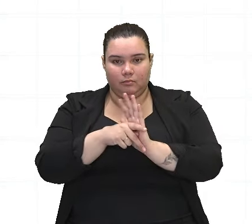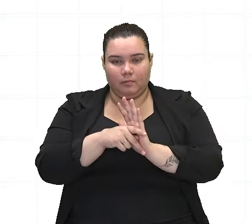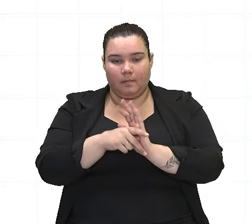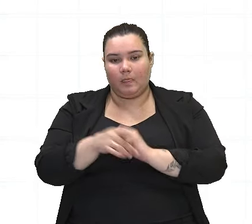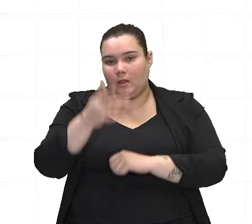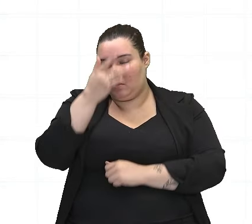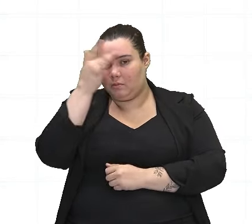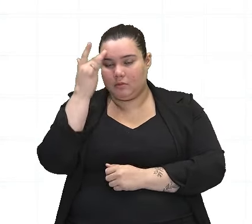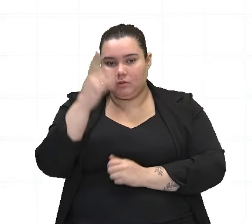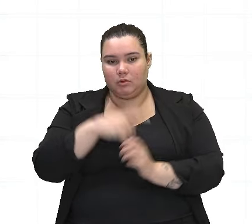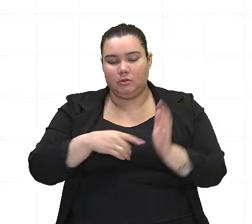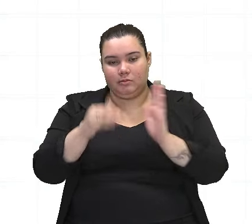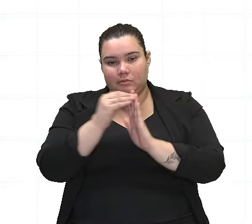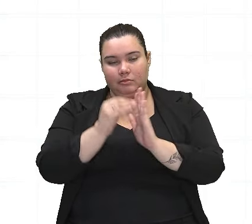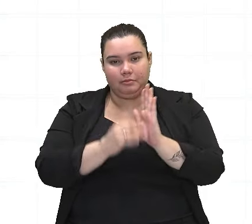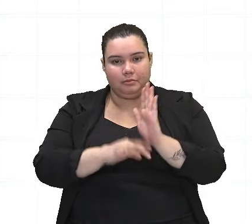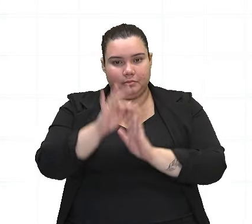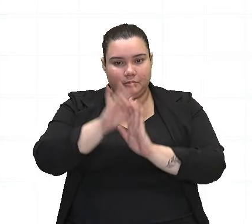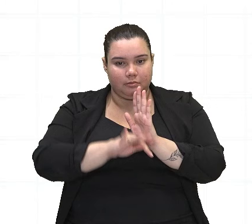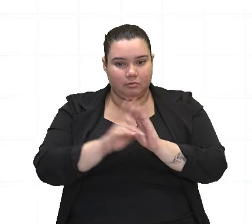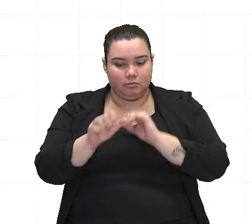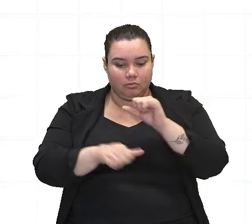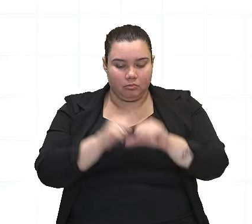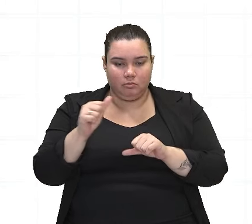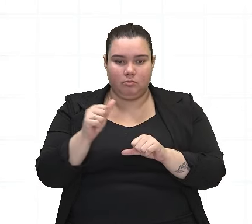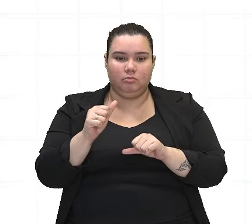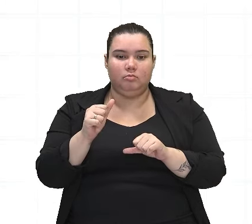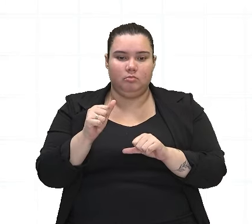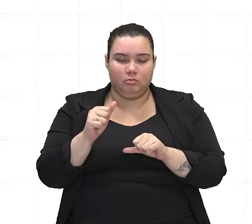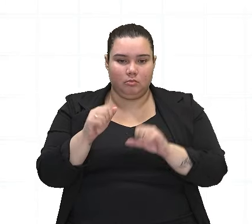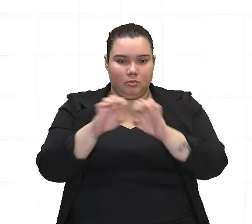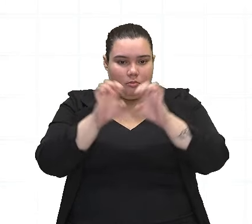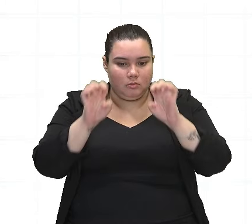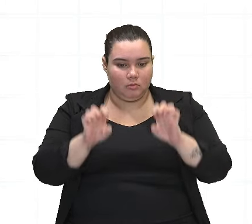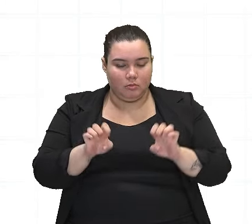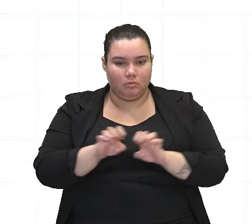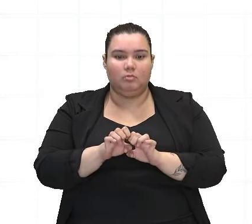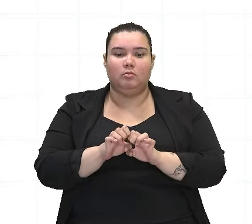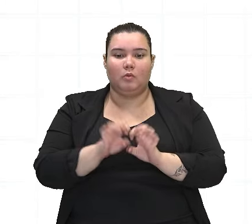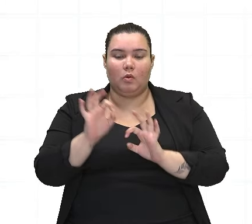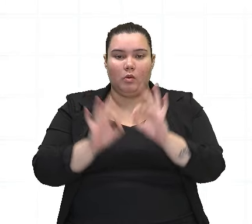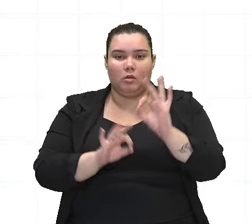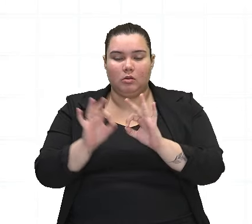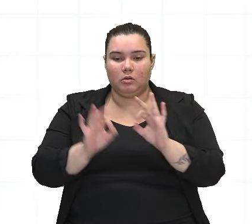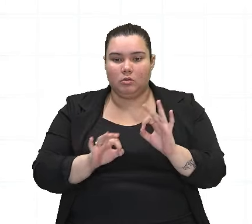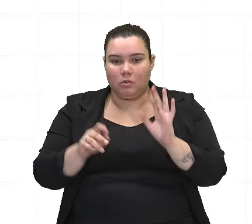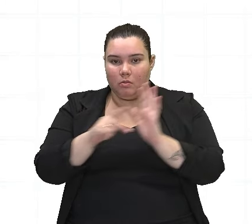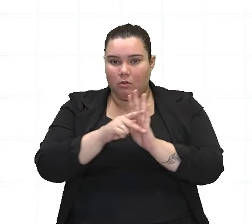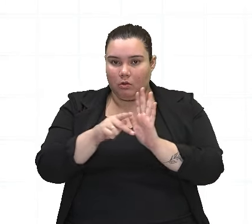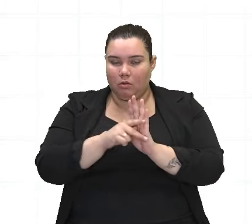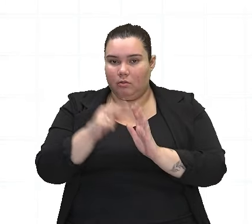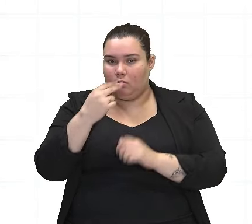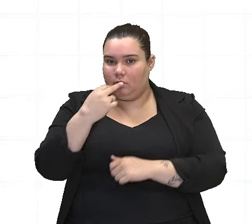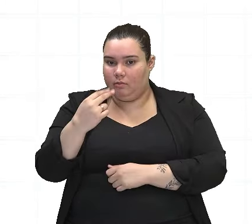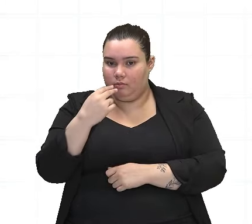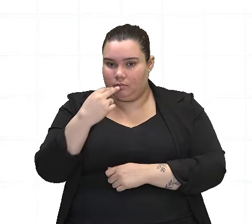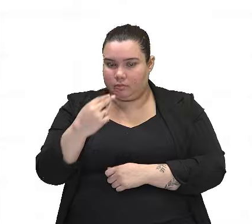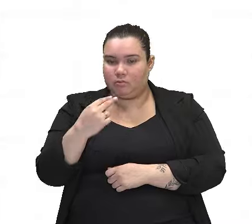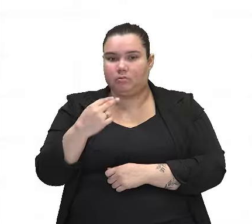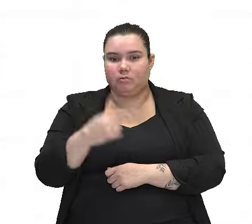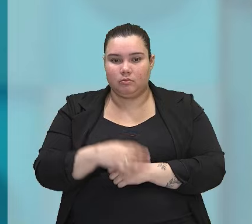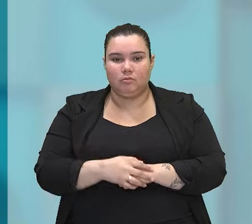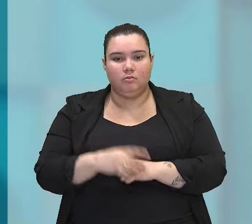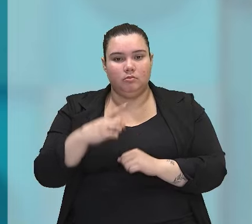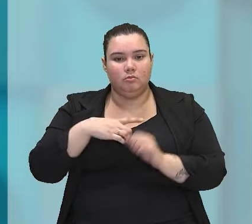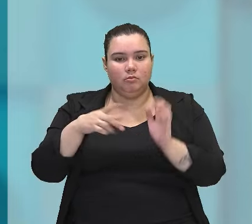escreve o texto modifica estruturas comuns, uma organização comum da língua, às vezes fazendo uma